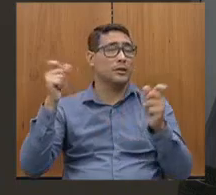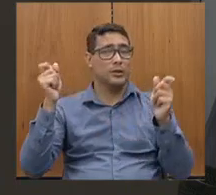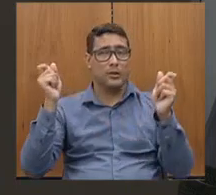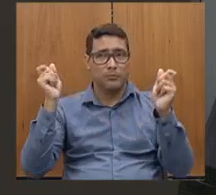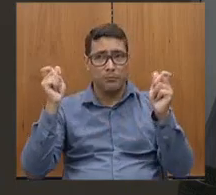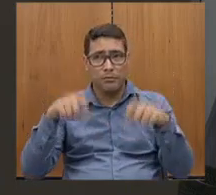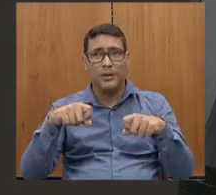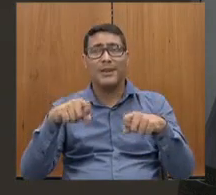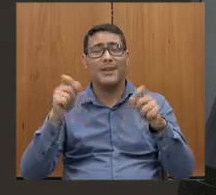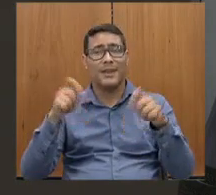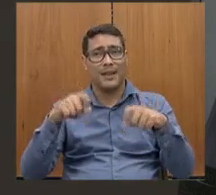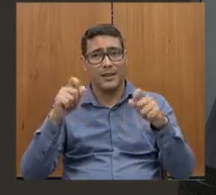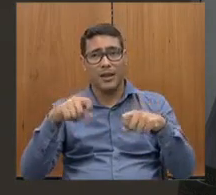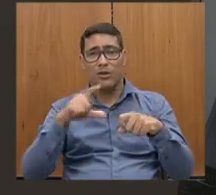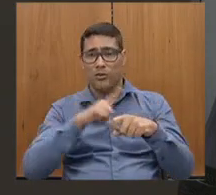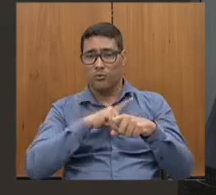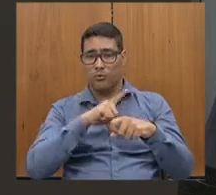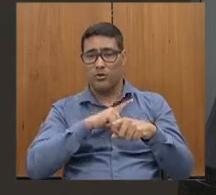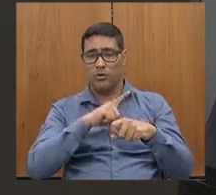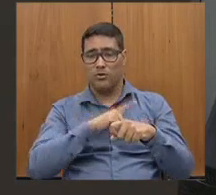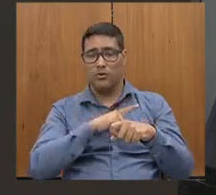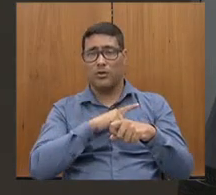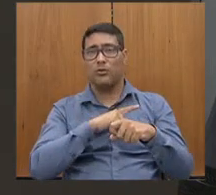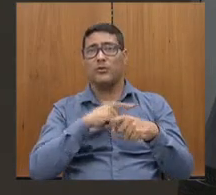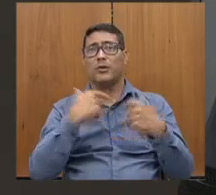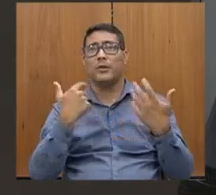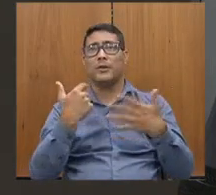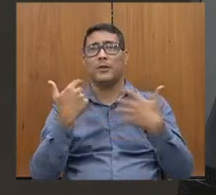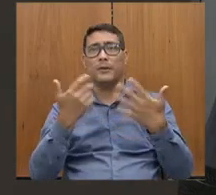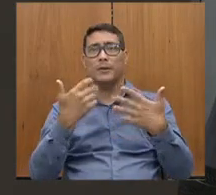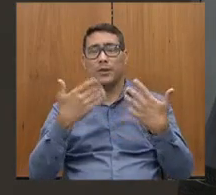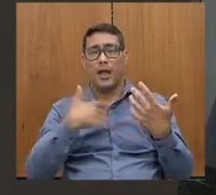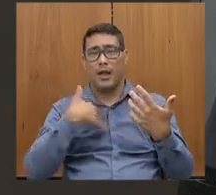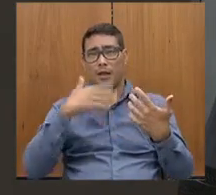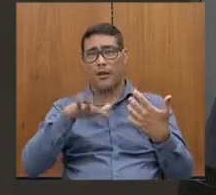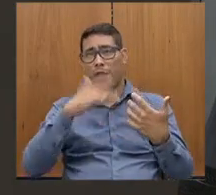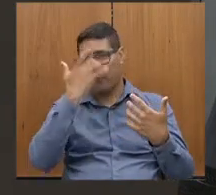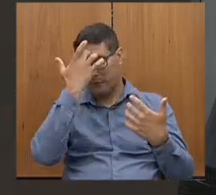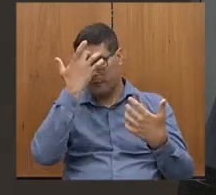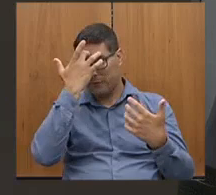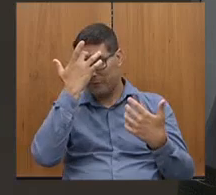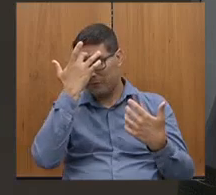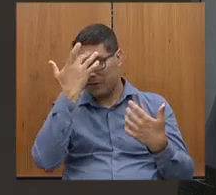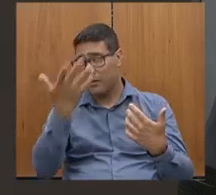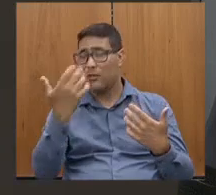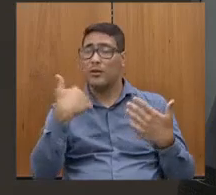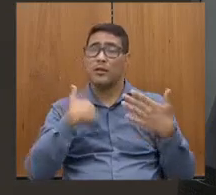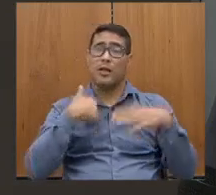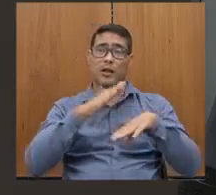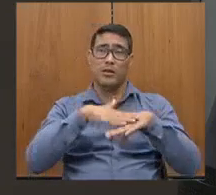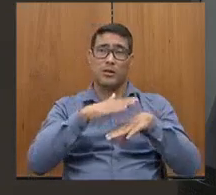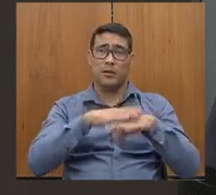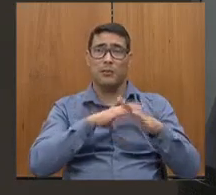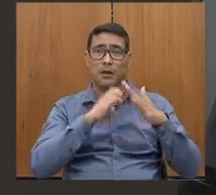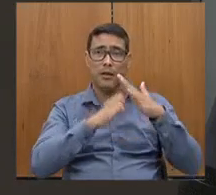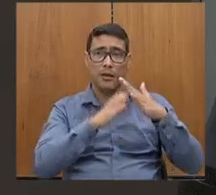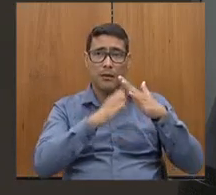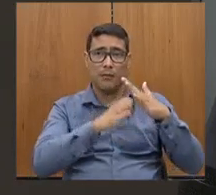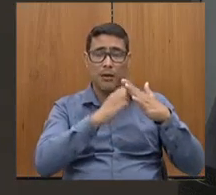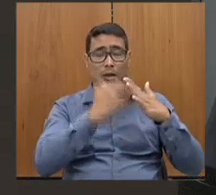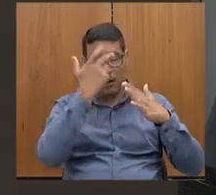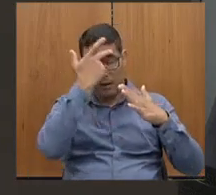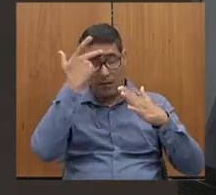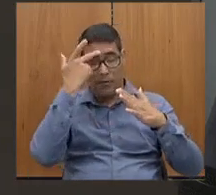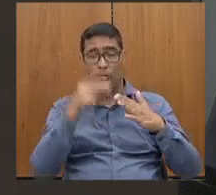para poder dar essa facilidade para empresas, para as pessoas que vão